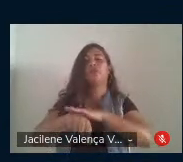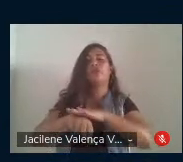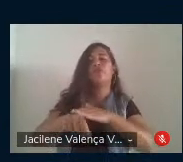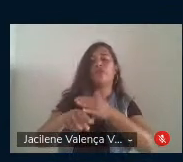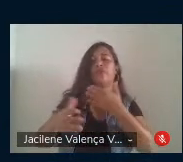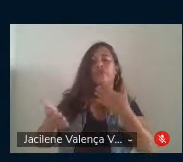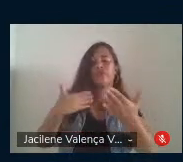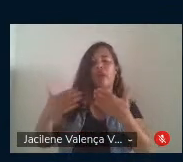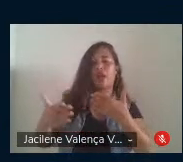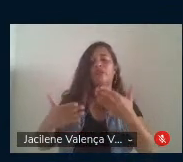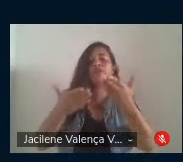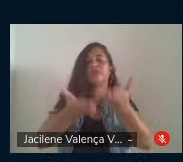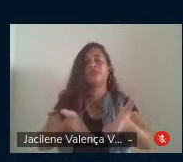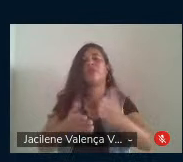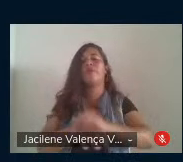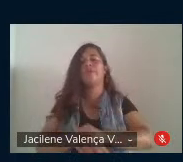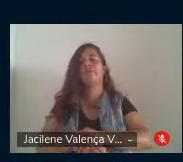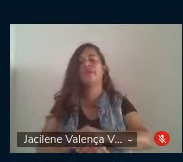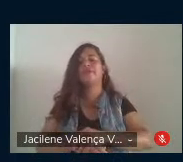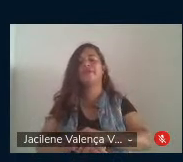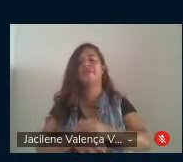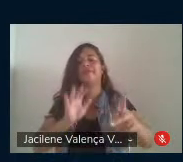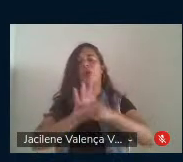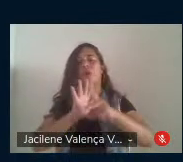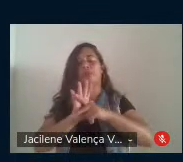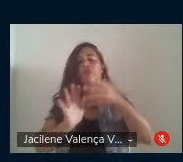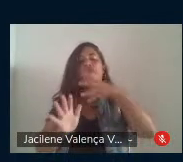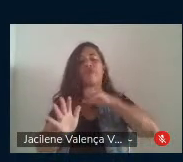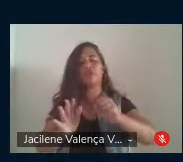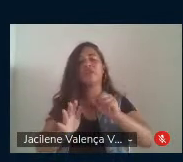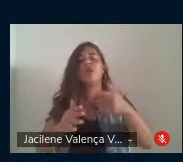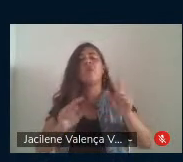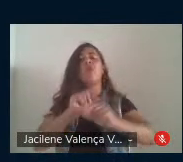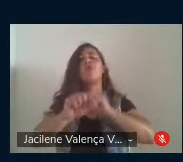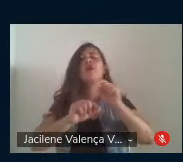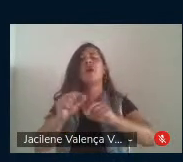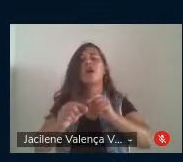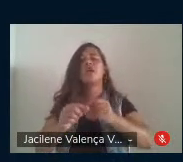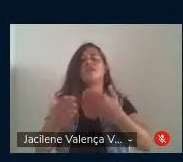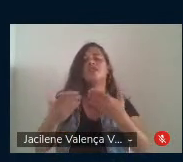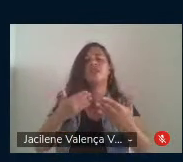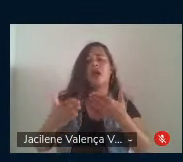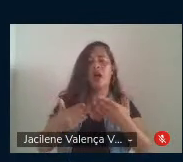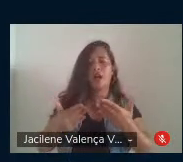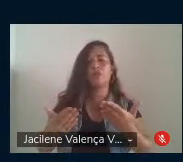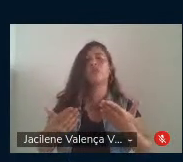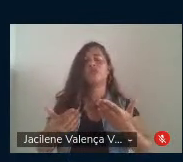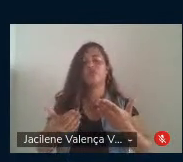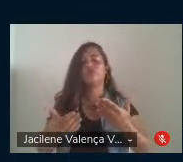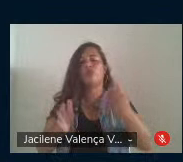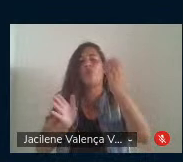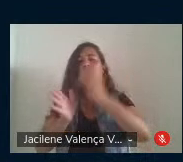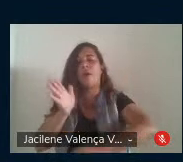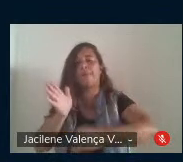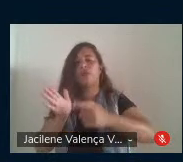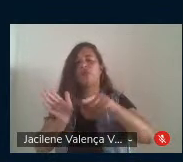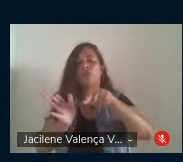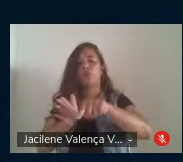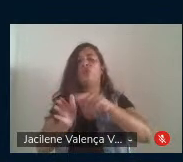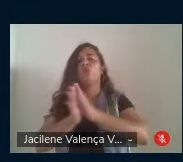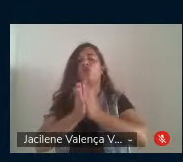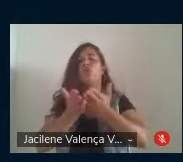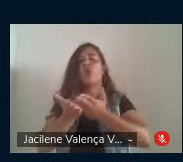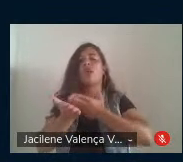da obra do Freire, né, então, abrindo um pouco, o é esse diálogo? A gente traz no capítulo do livro,